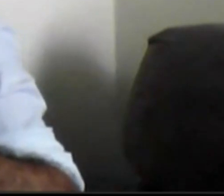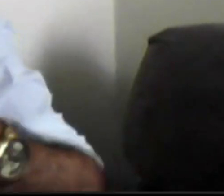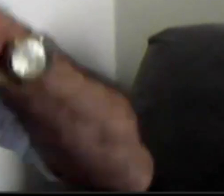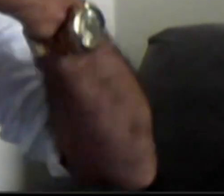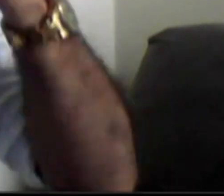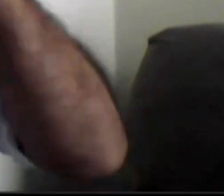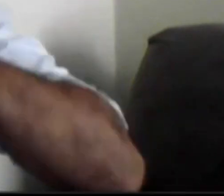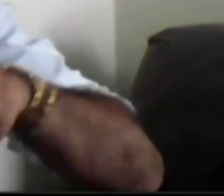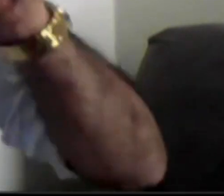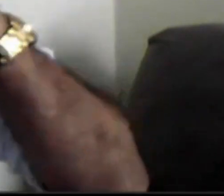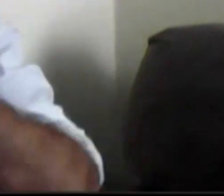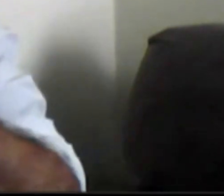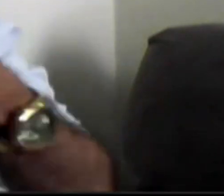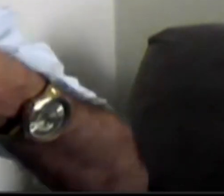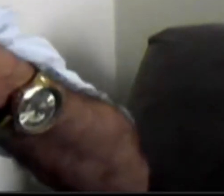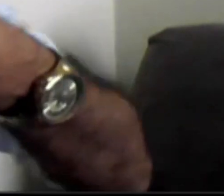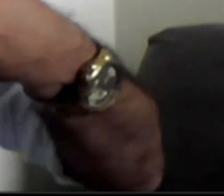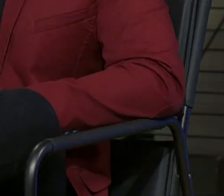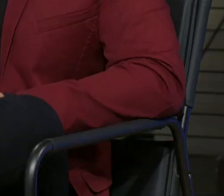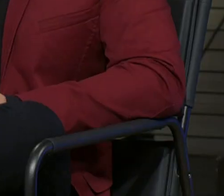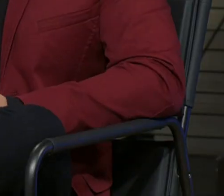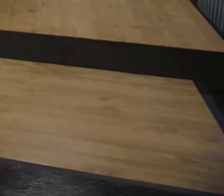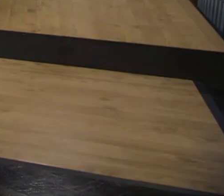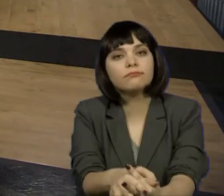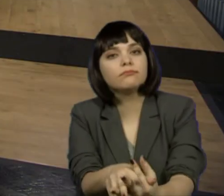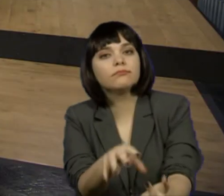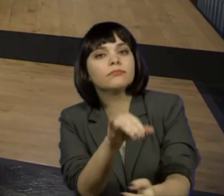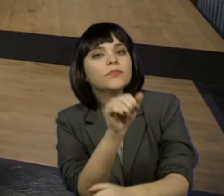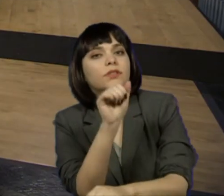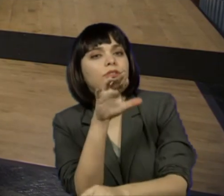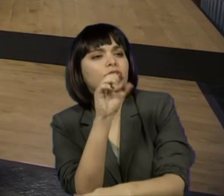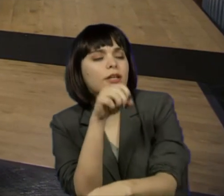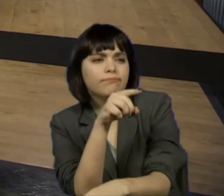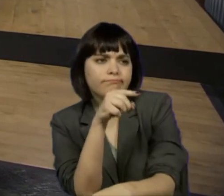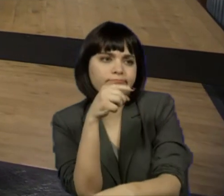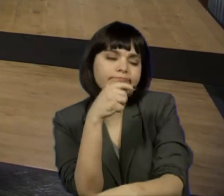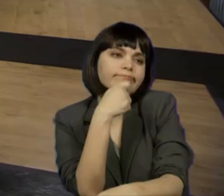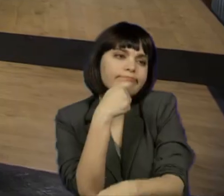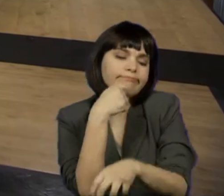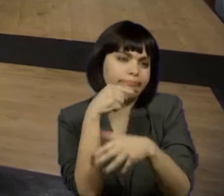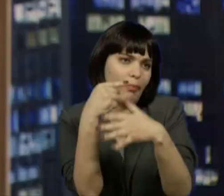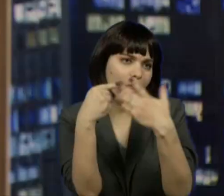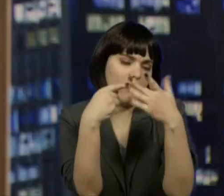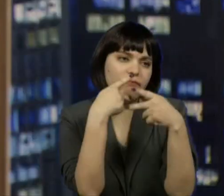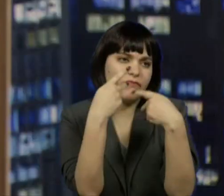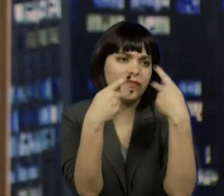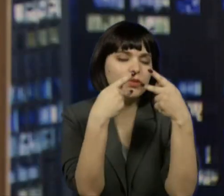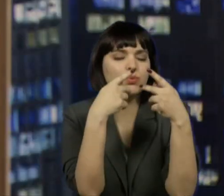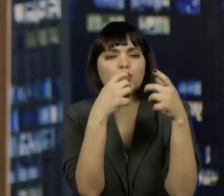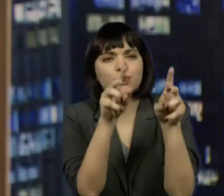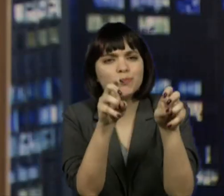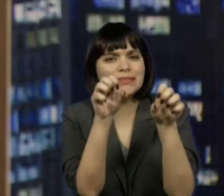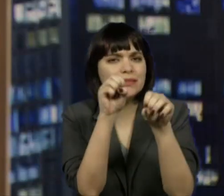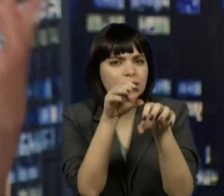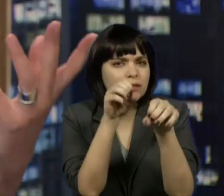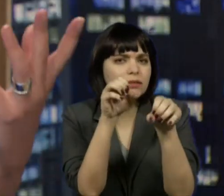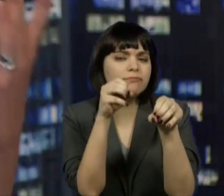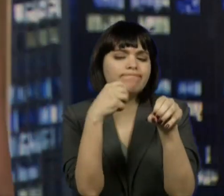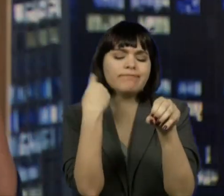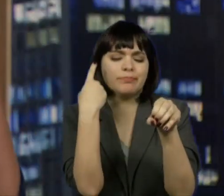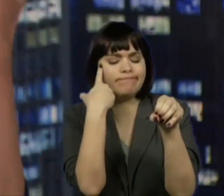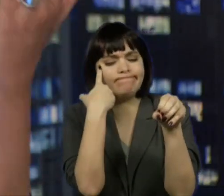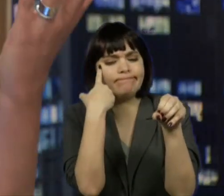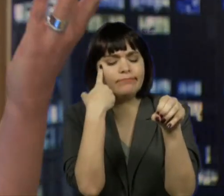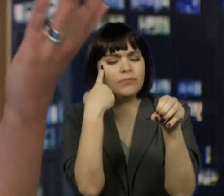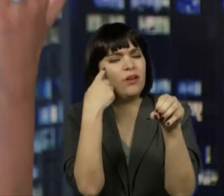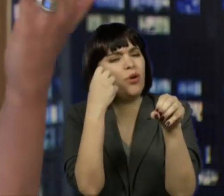mas nós temos essa barreira tecnológica também. Jairo, aí, essas questões aí que o Alan nos coloca na questão do ensino, nós